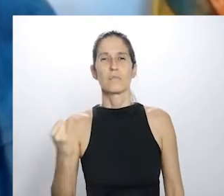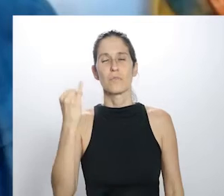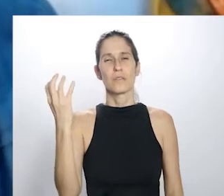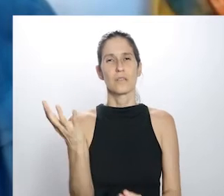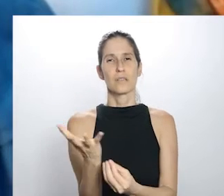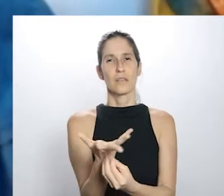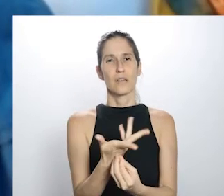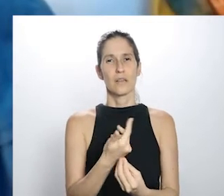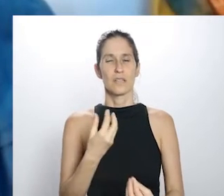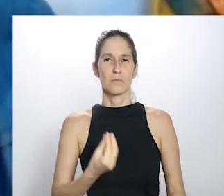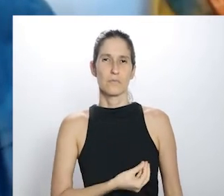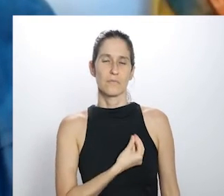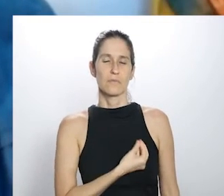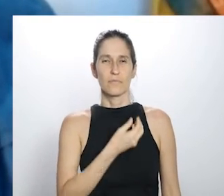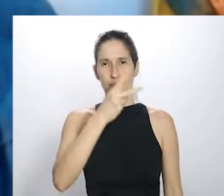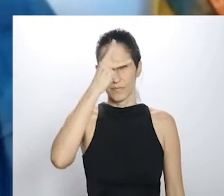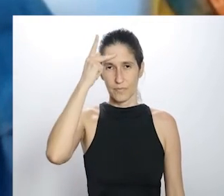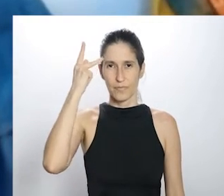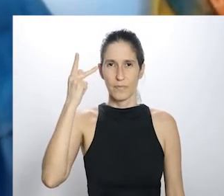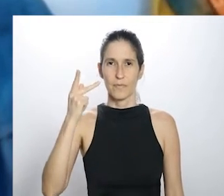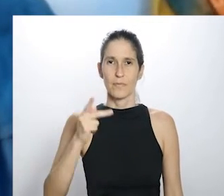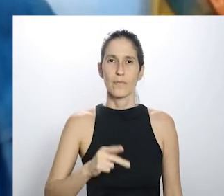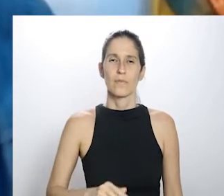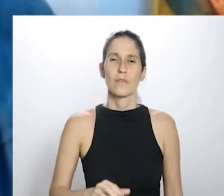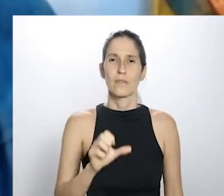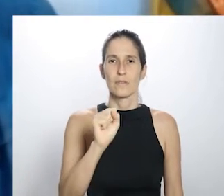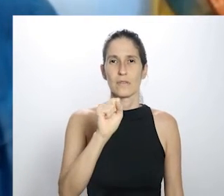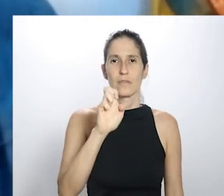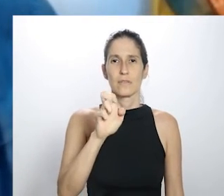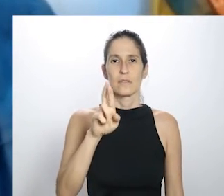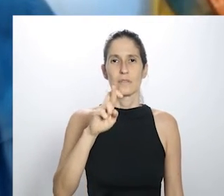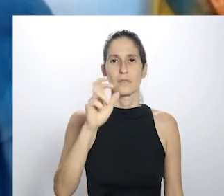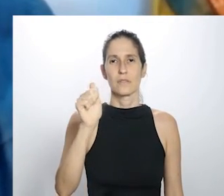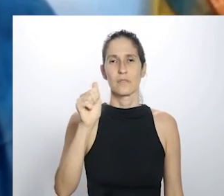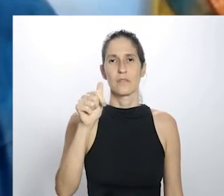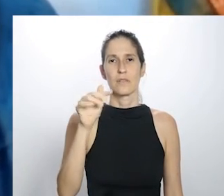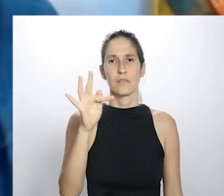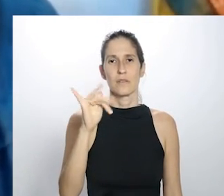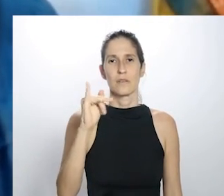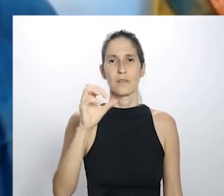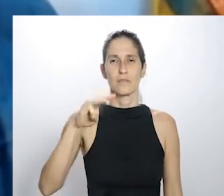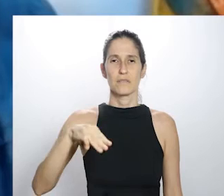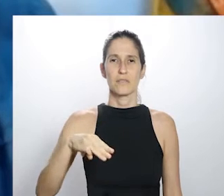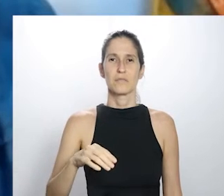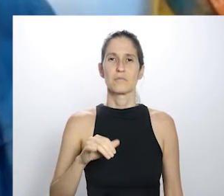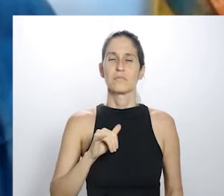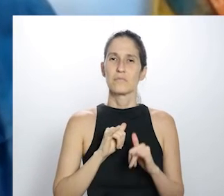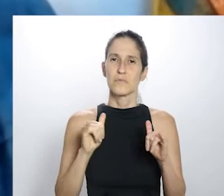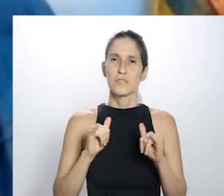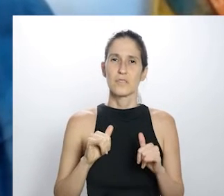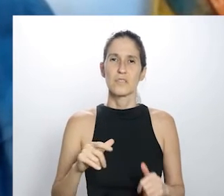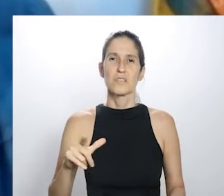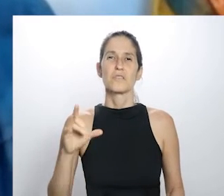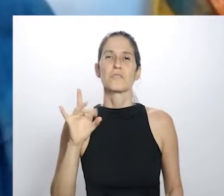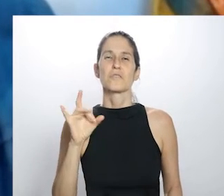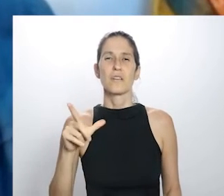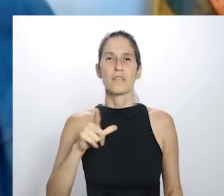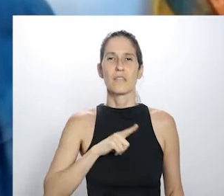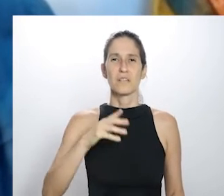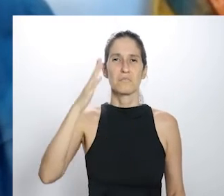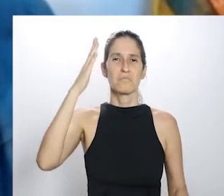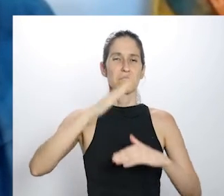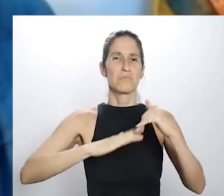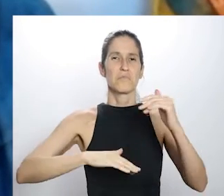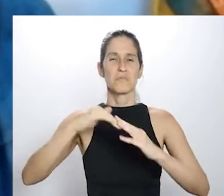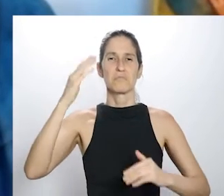sobrevivência da espécie humana. Rico Serafim, do Toadra de Pernambuco, do Coco de Fulô, meu mano, só tem fera por aqui